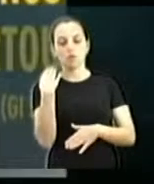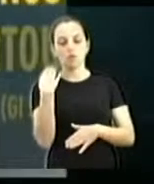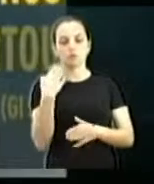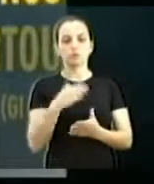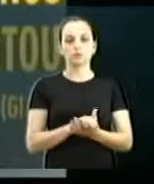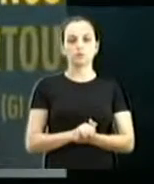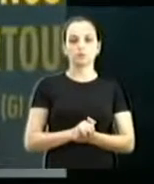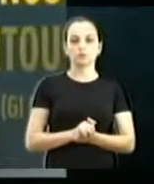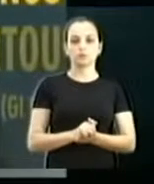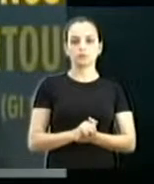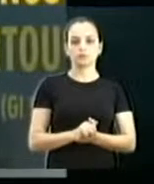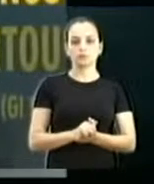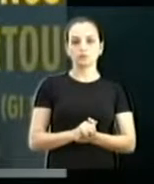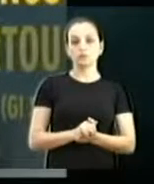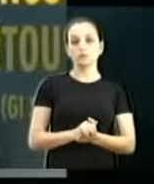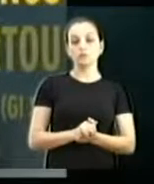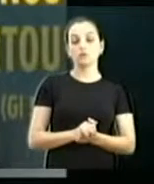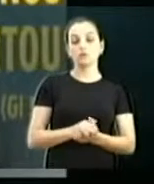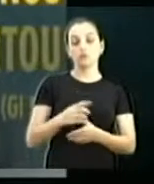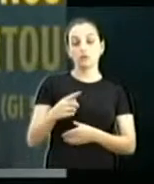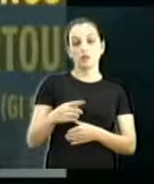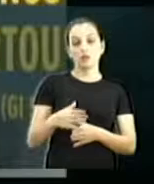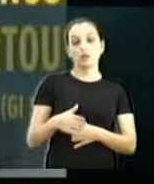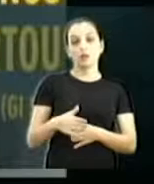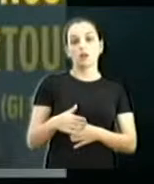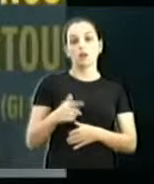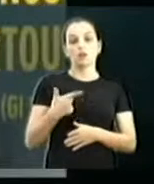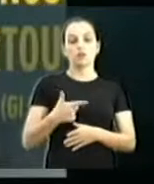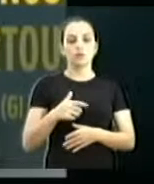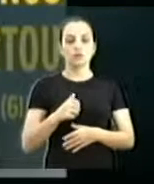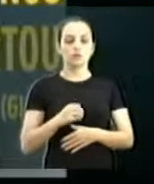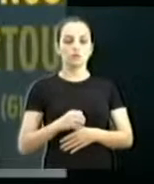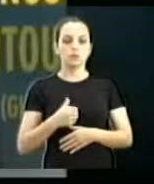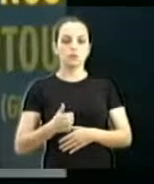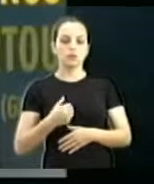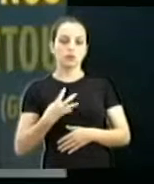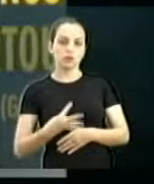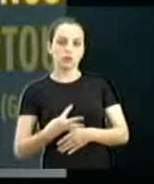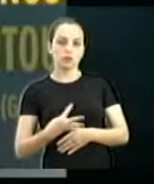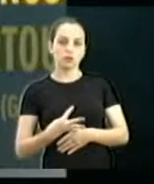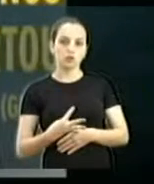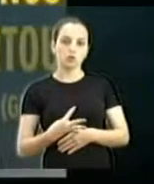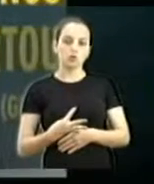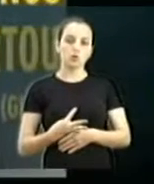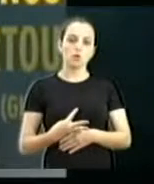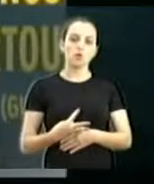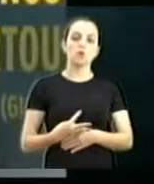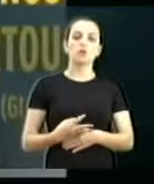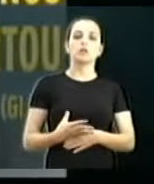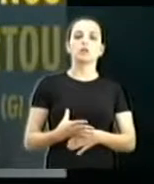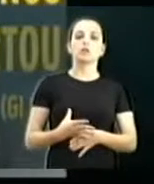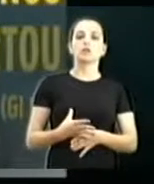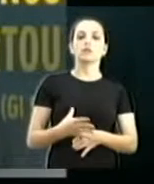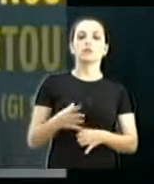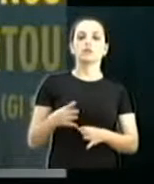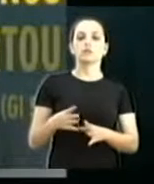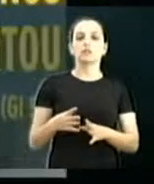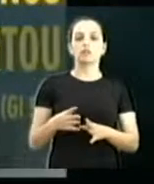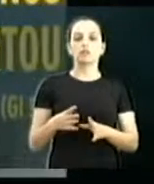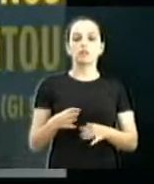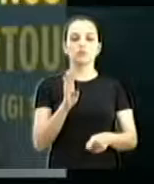outro? Em 2014, a campanha da fraternidade terá como tema Fraternidade e Tráfico Humano,